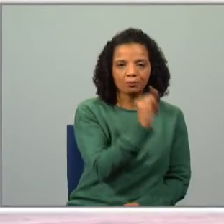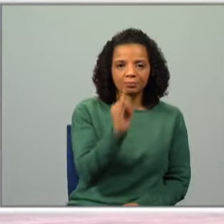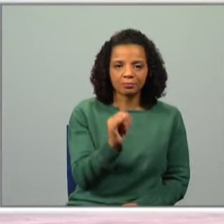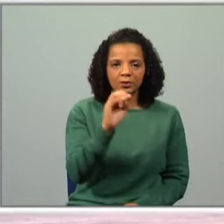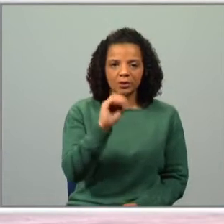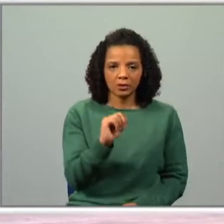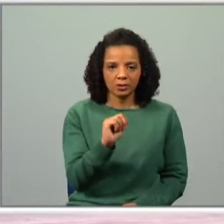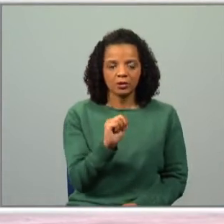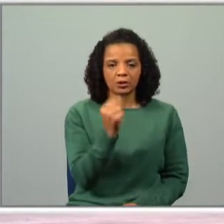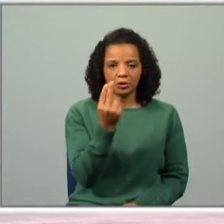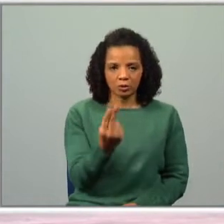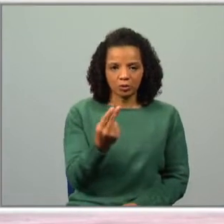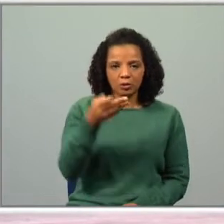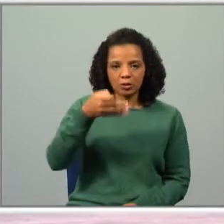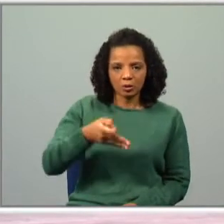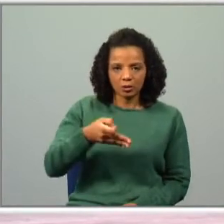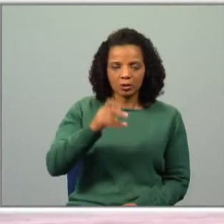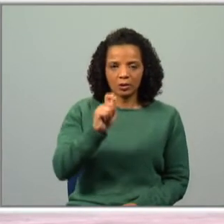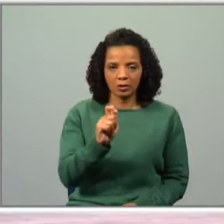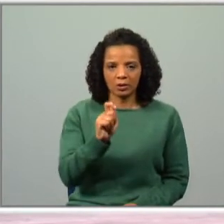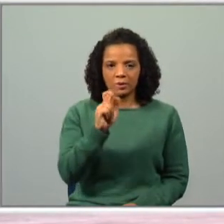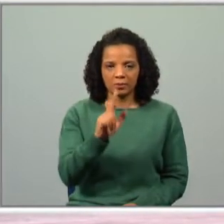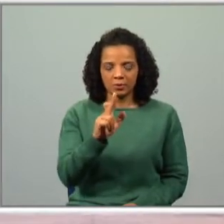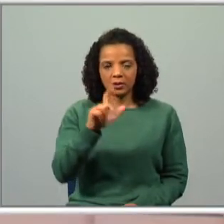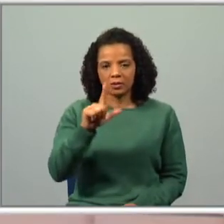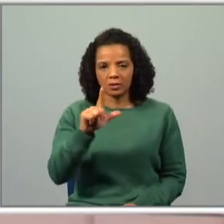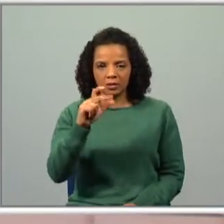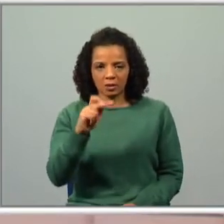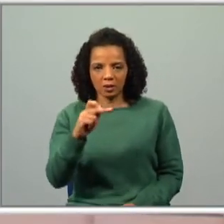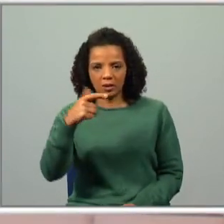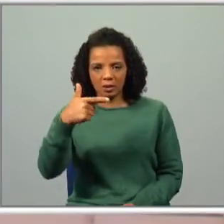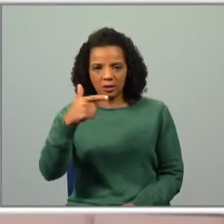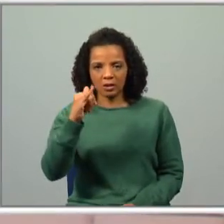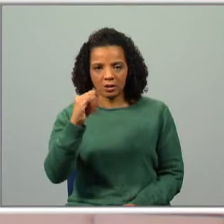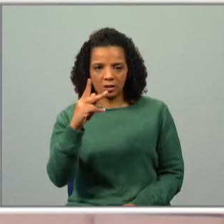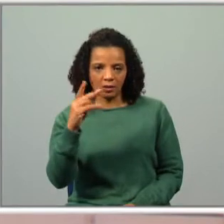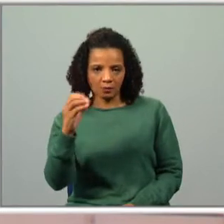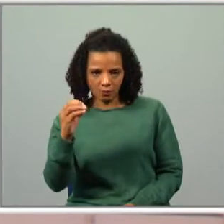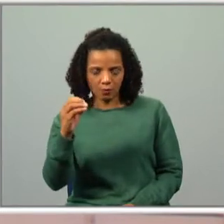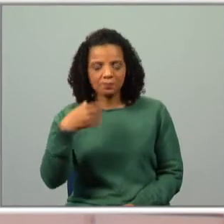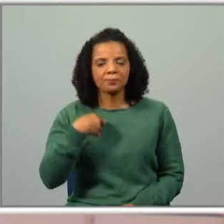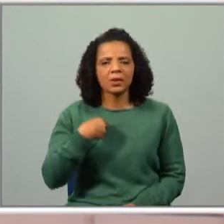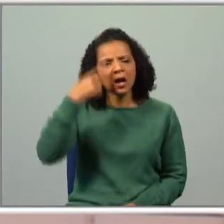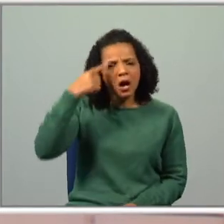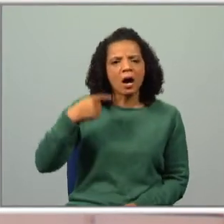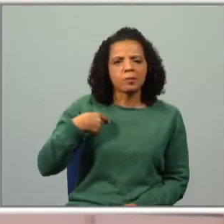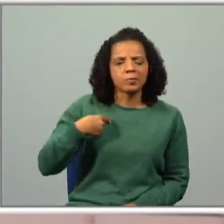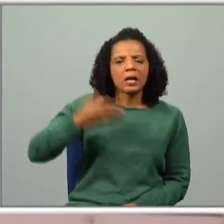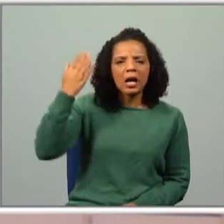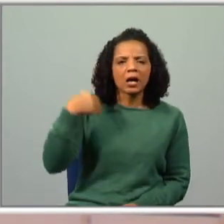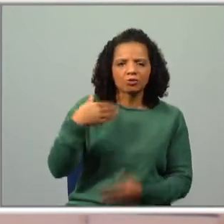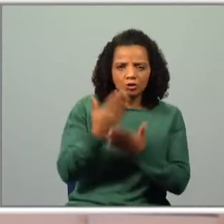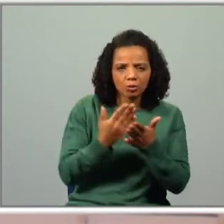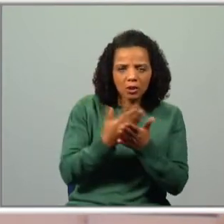anterior com a professora Patrícia o comparativo, correto? Estou a dizer bem?